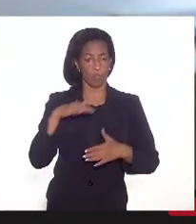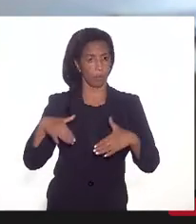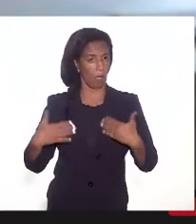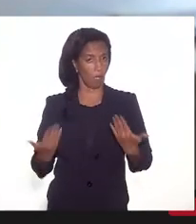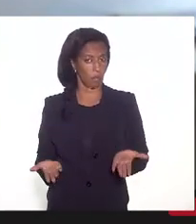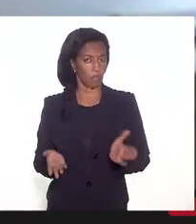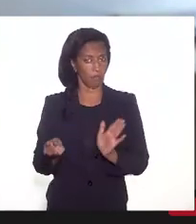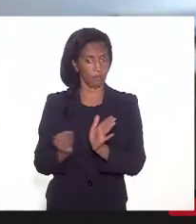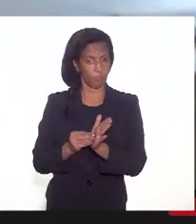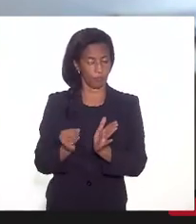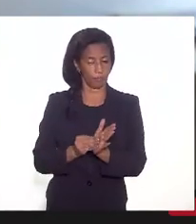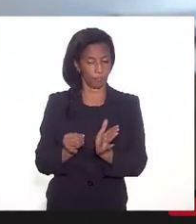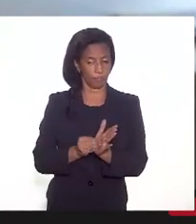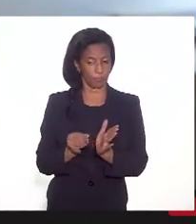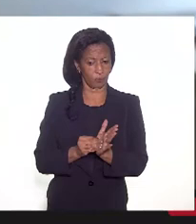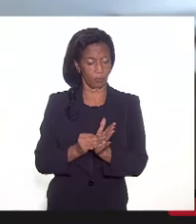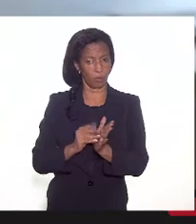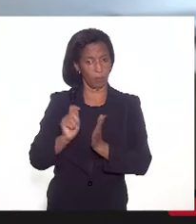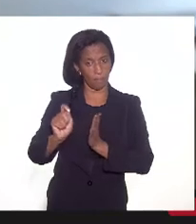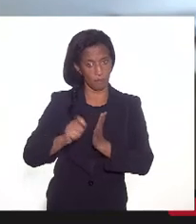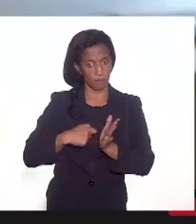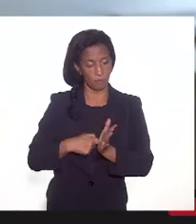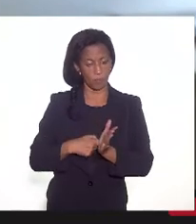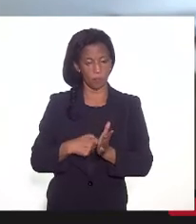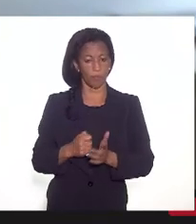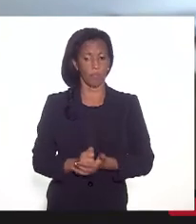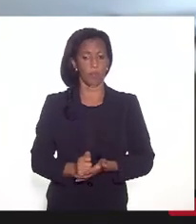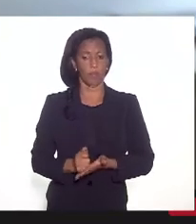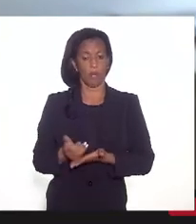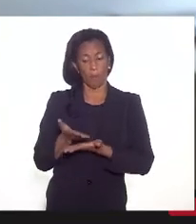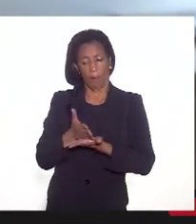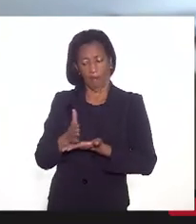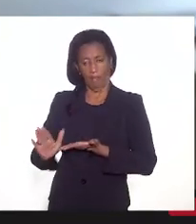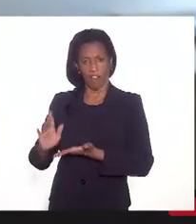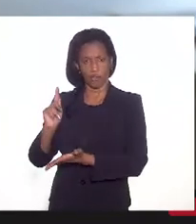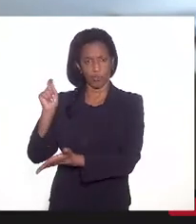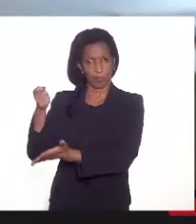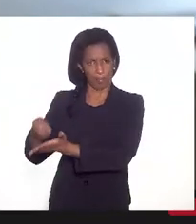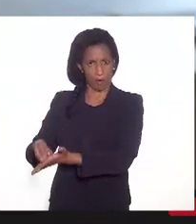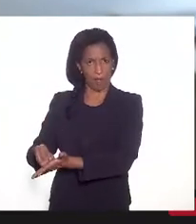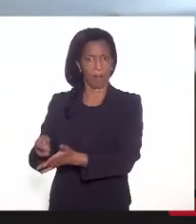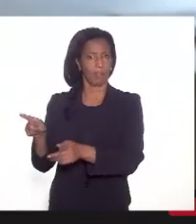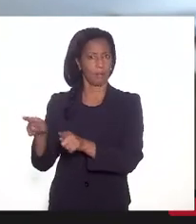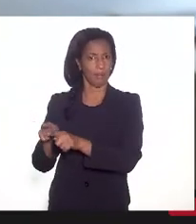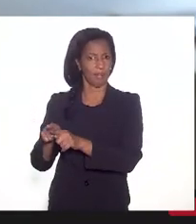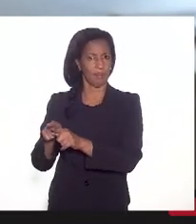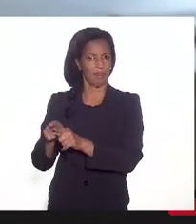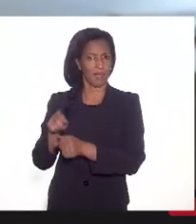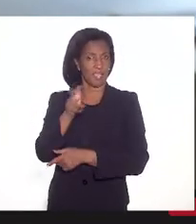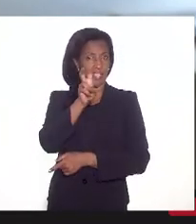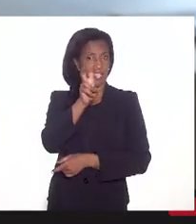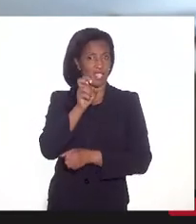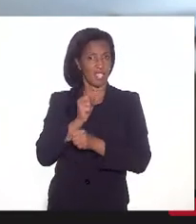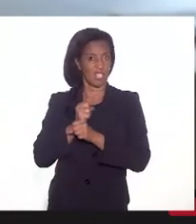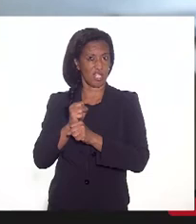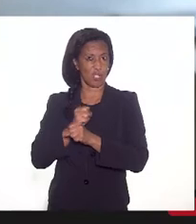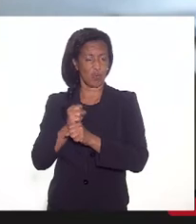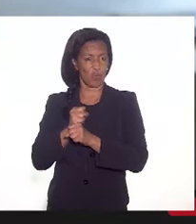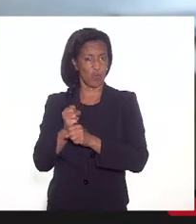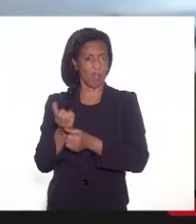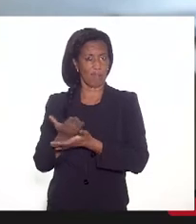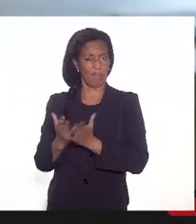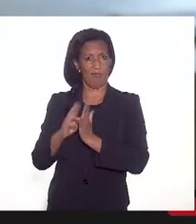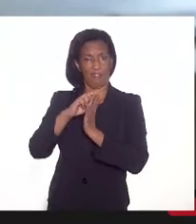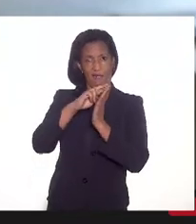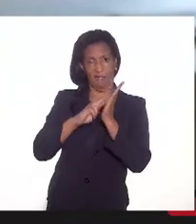prescrito. Porque restos a pagar também prescreve em cinco anos, na mesma